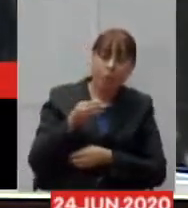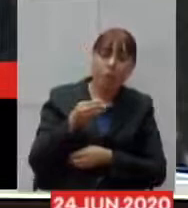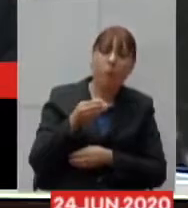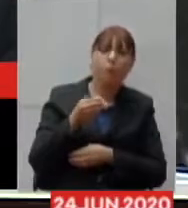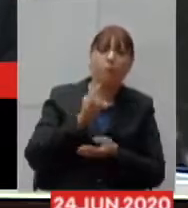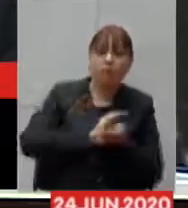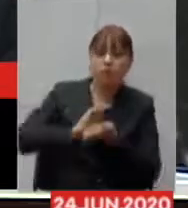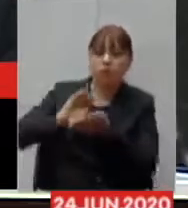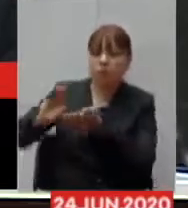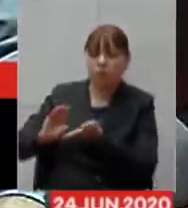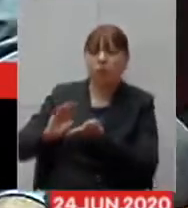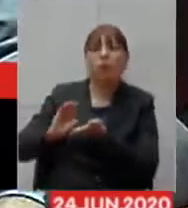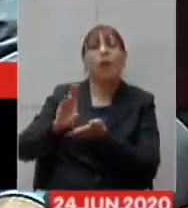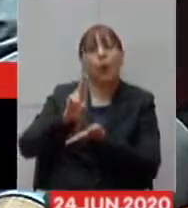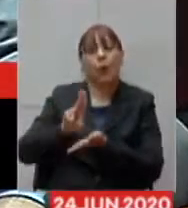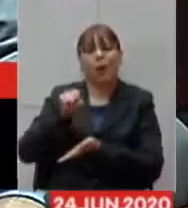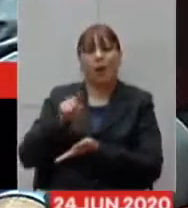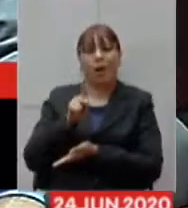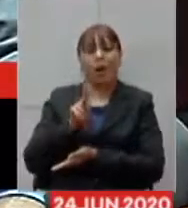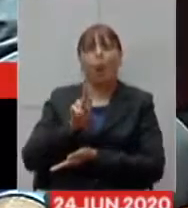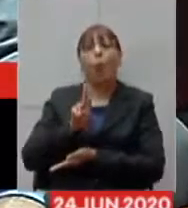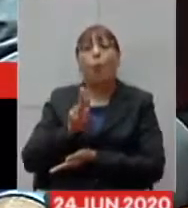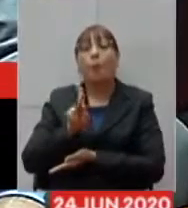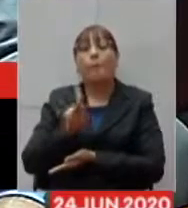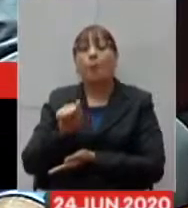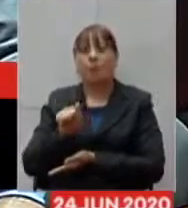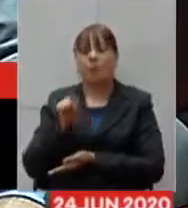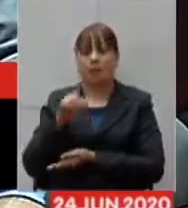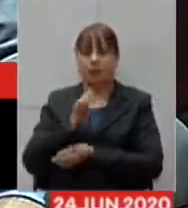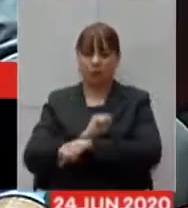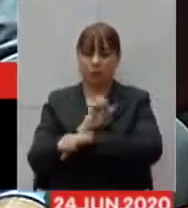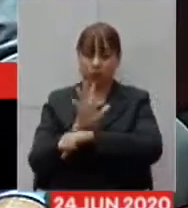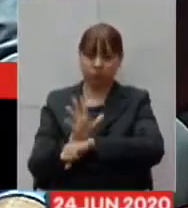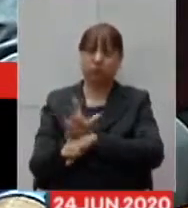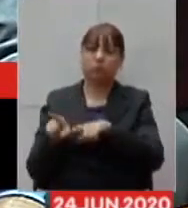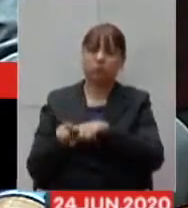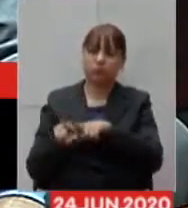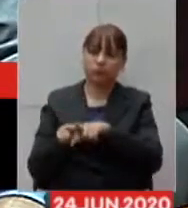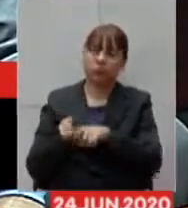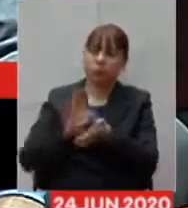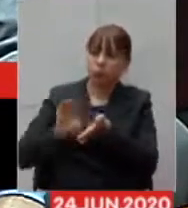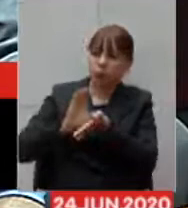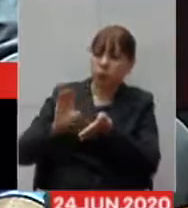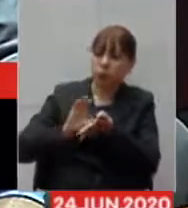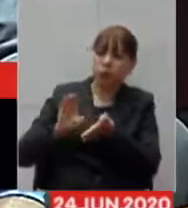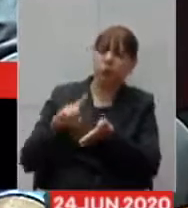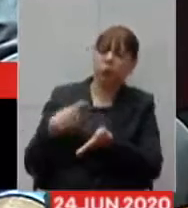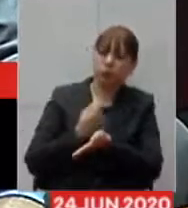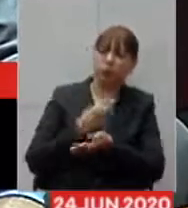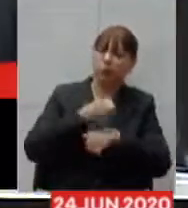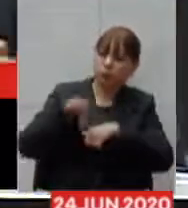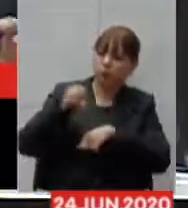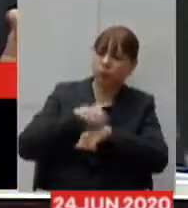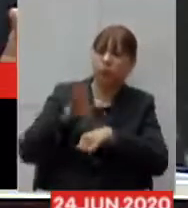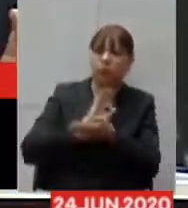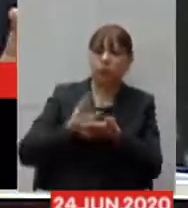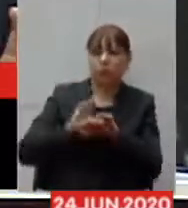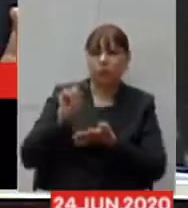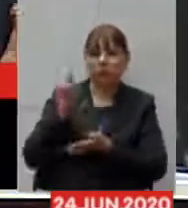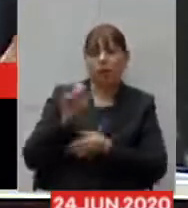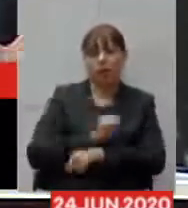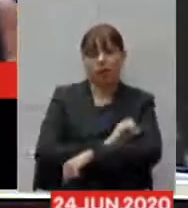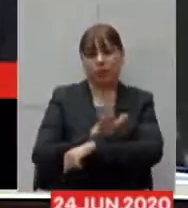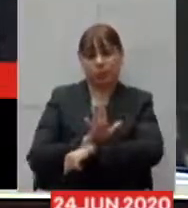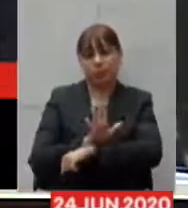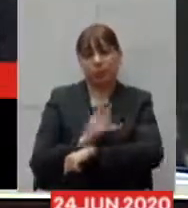essa UPA em funcionamento nós também destinamos muito recurso para Montes Claros e esses hospitais eles